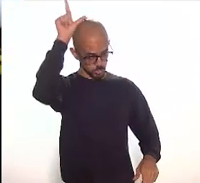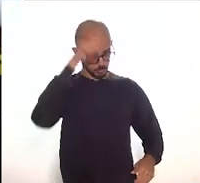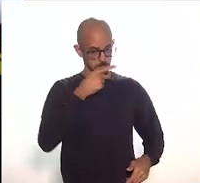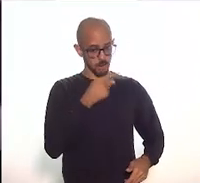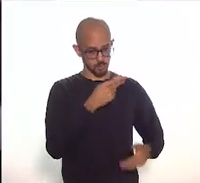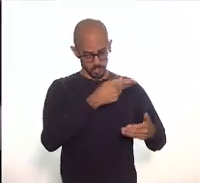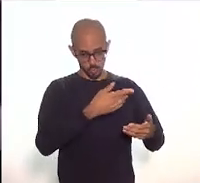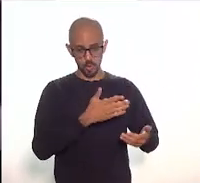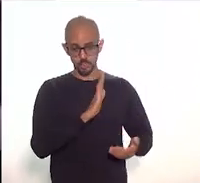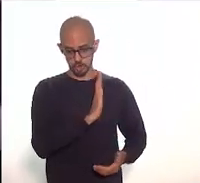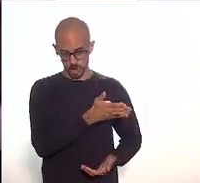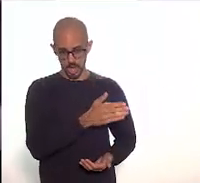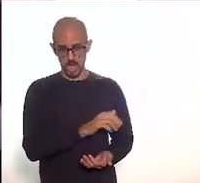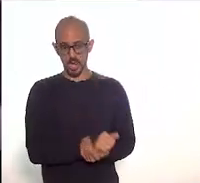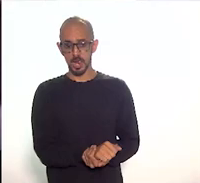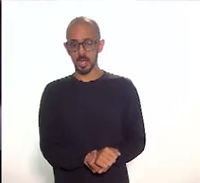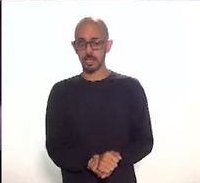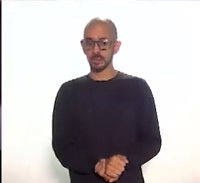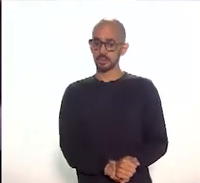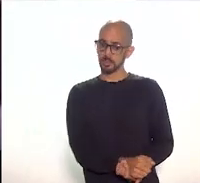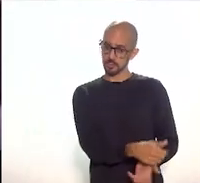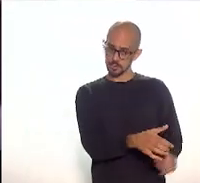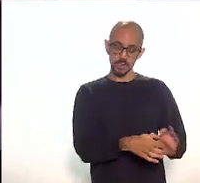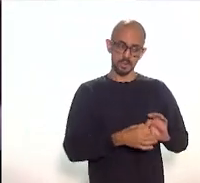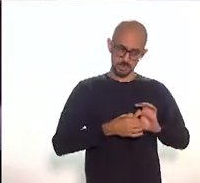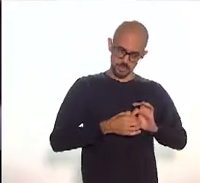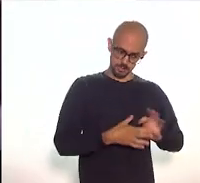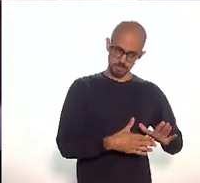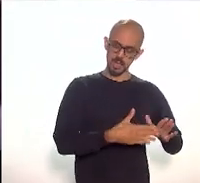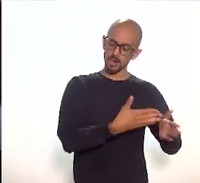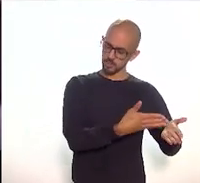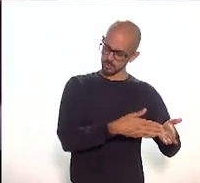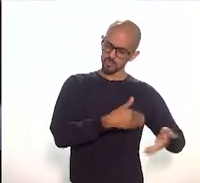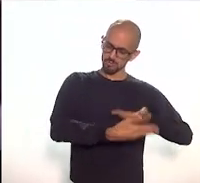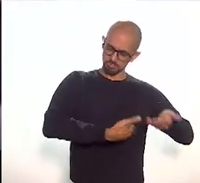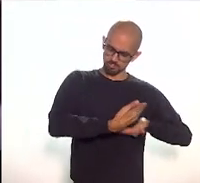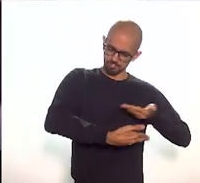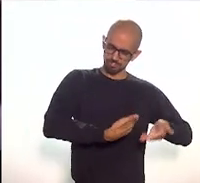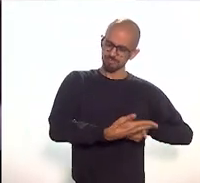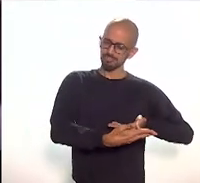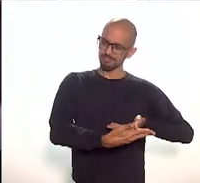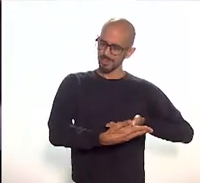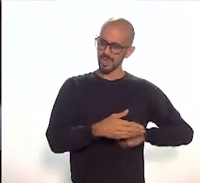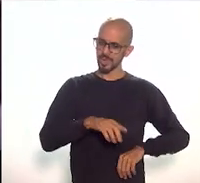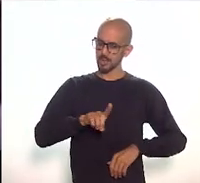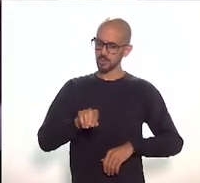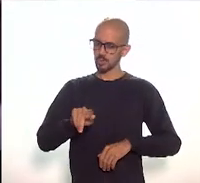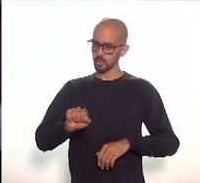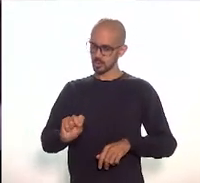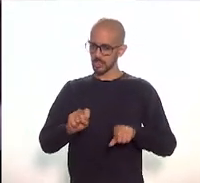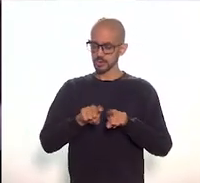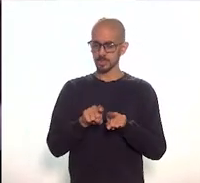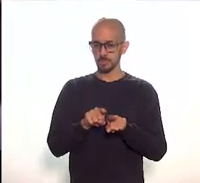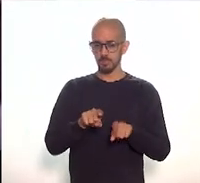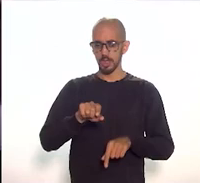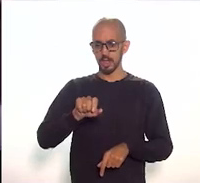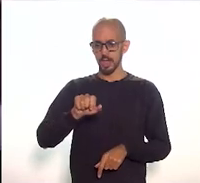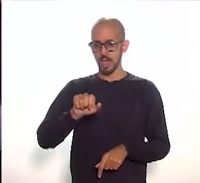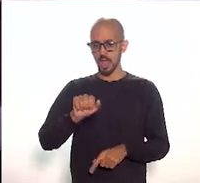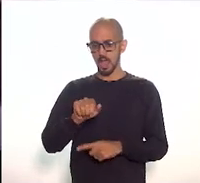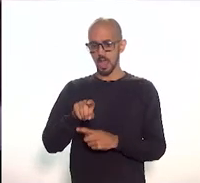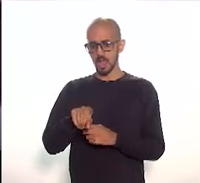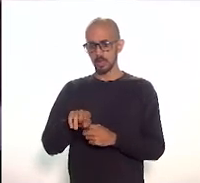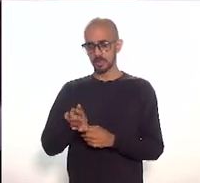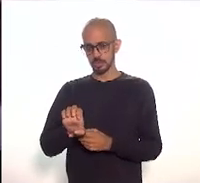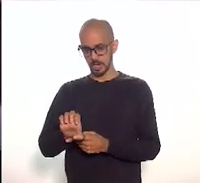aí uma concepção trabalhada a partir tanto do Douglas Libório quanto do André Anglo.